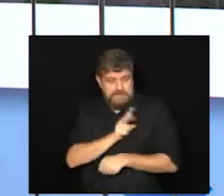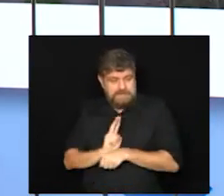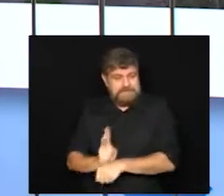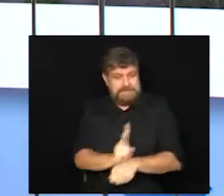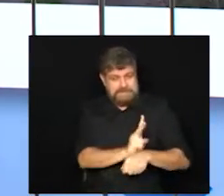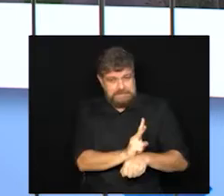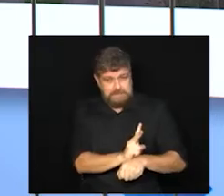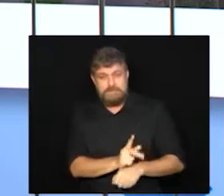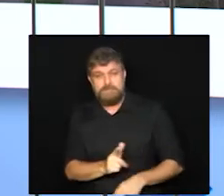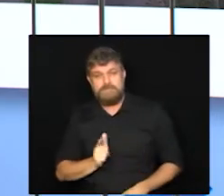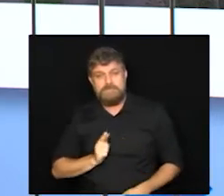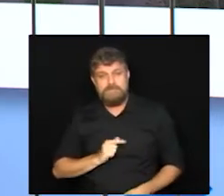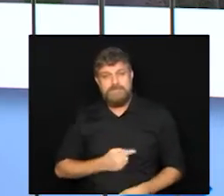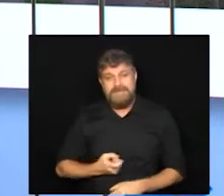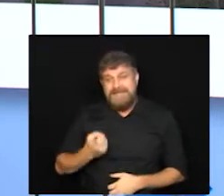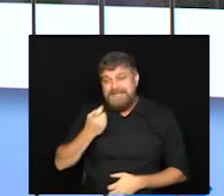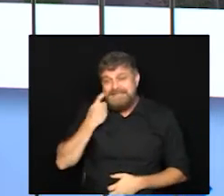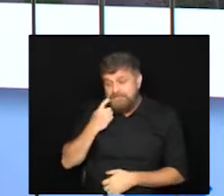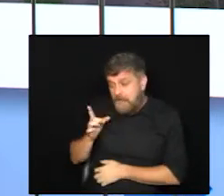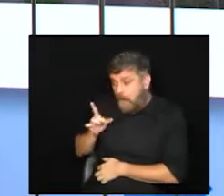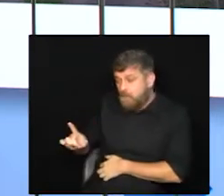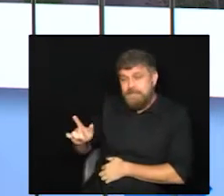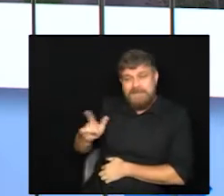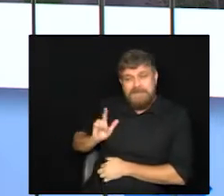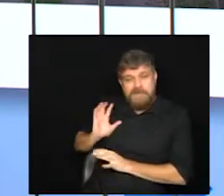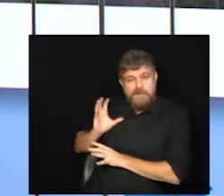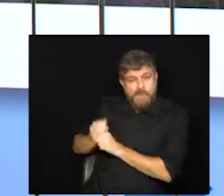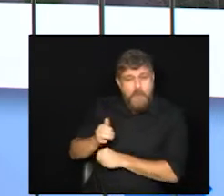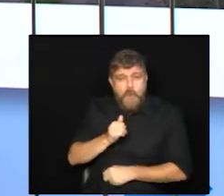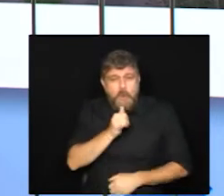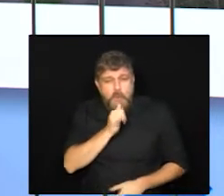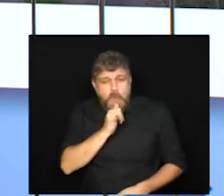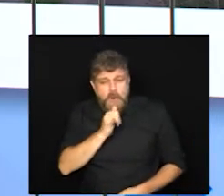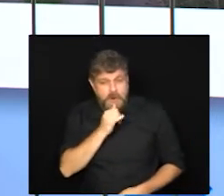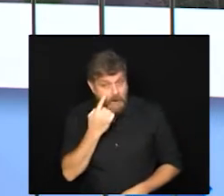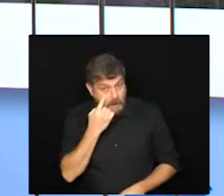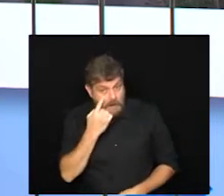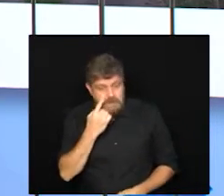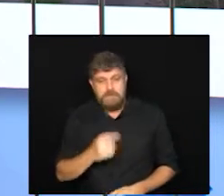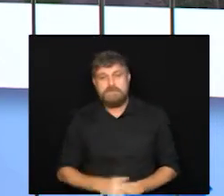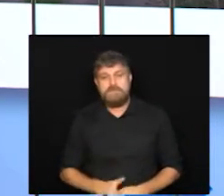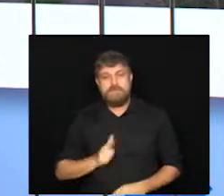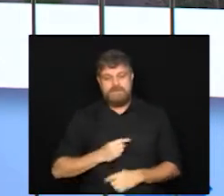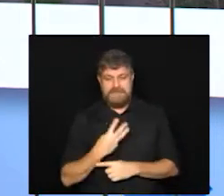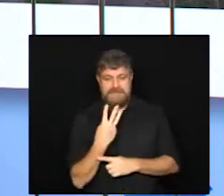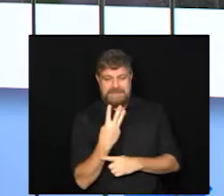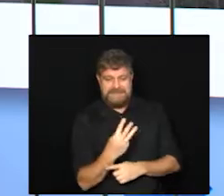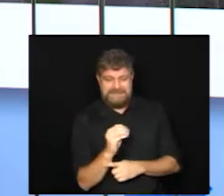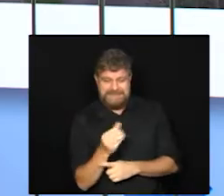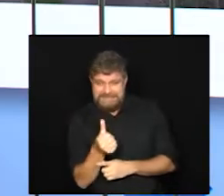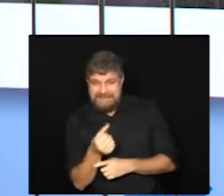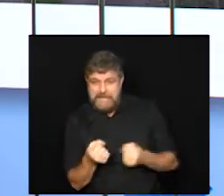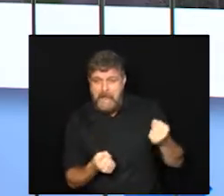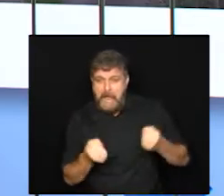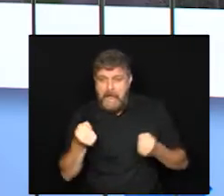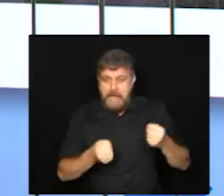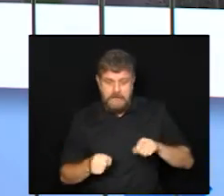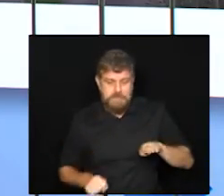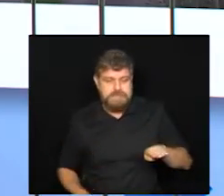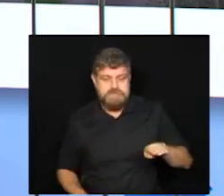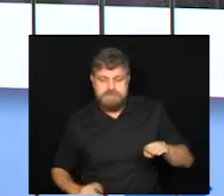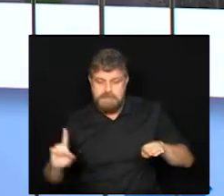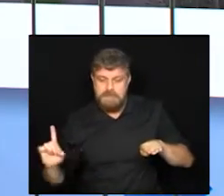CETEC. Na última sexta-feira nós tivemos, por exemplo, olha, 306 veículos abordados,